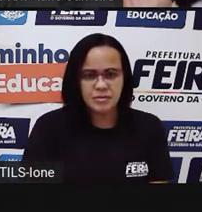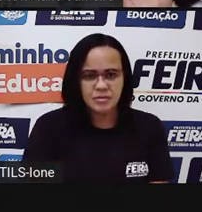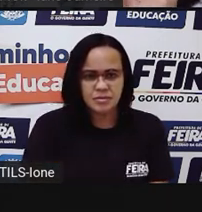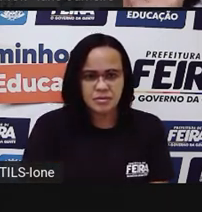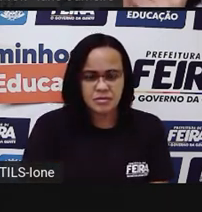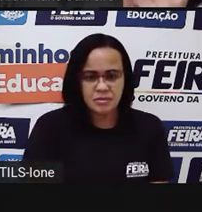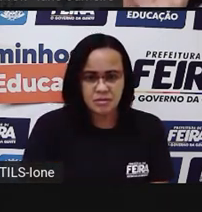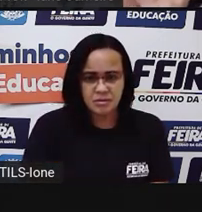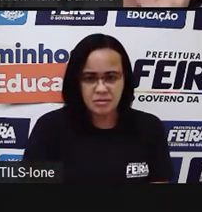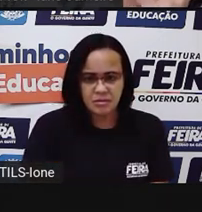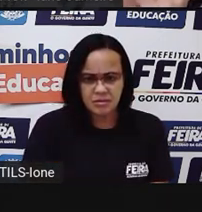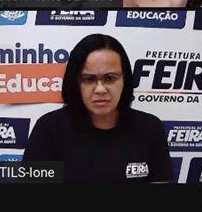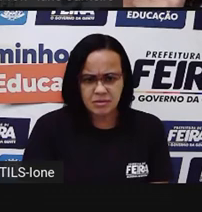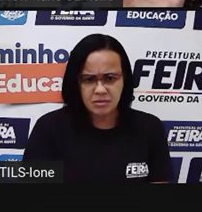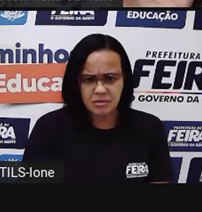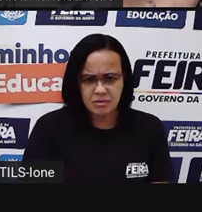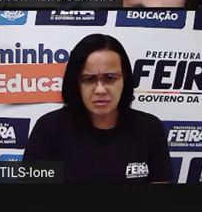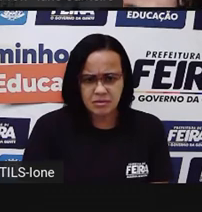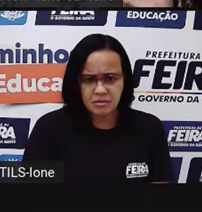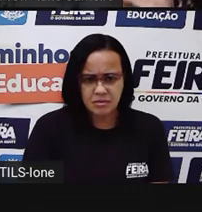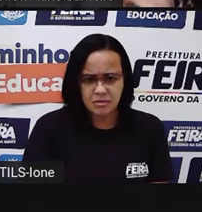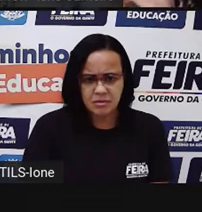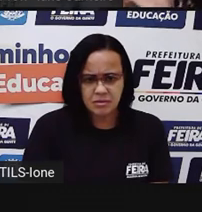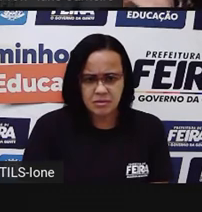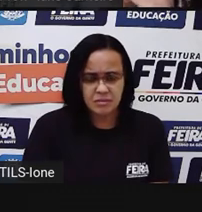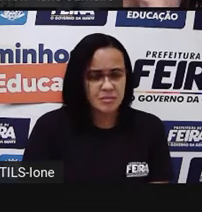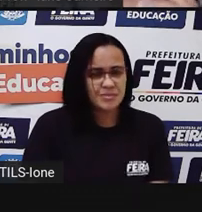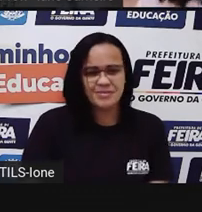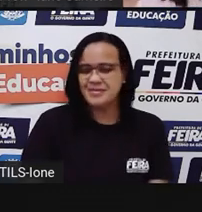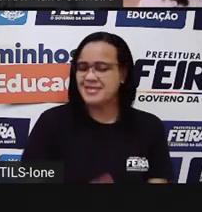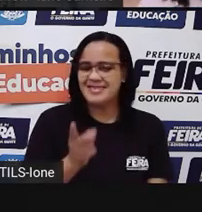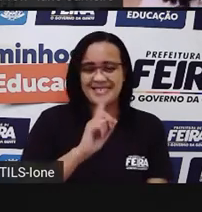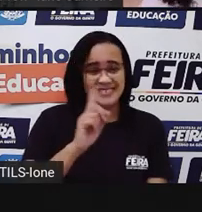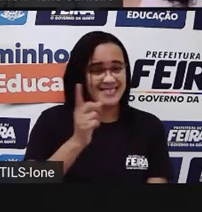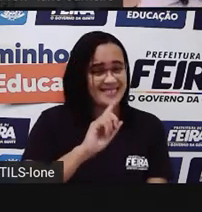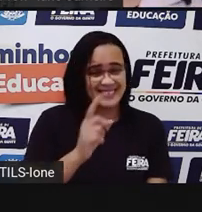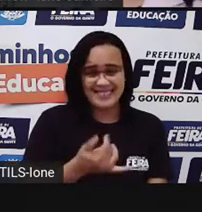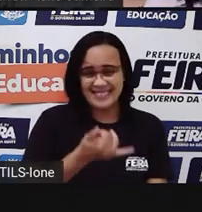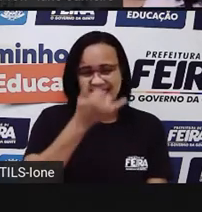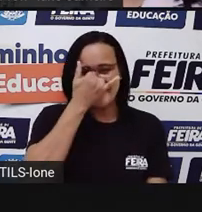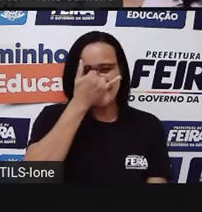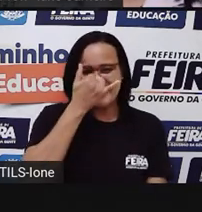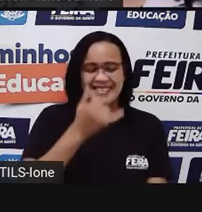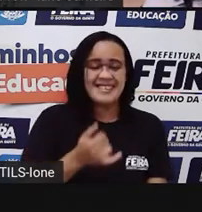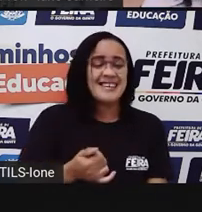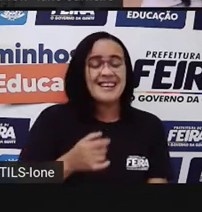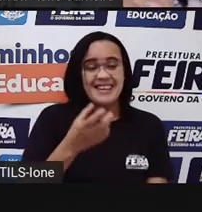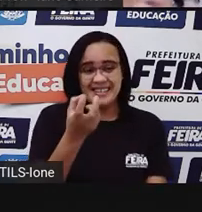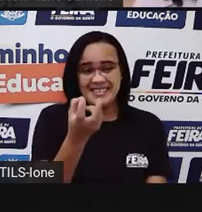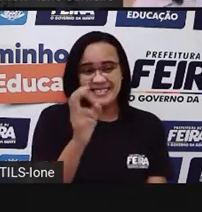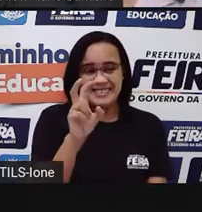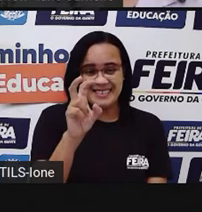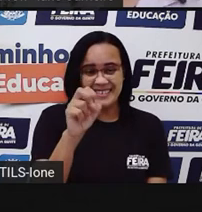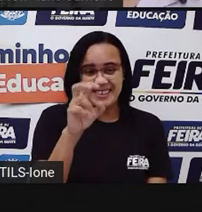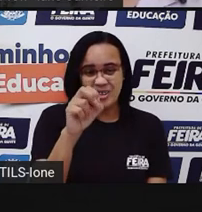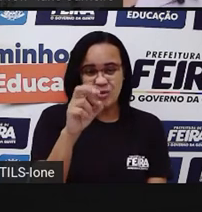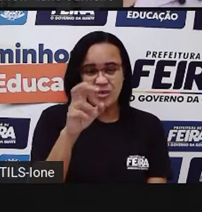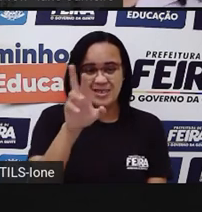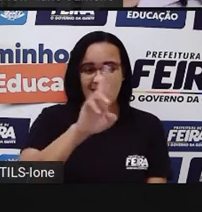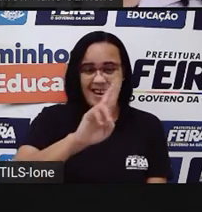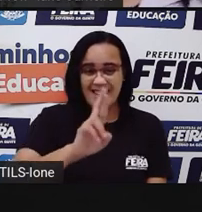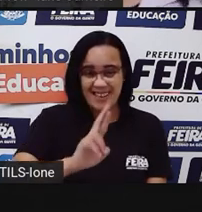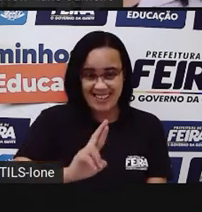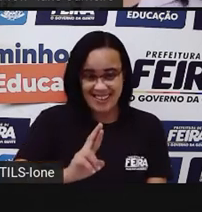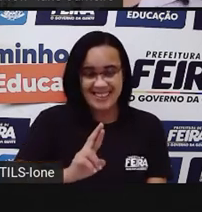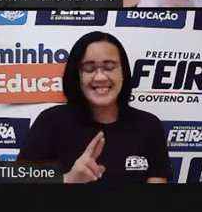Pronto. 50 centavos. Ô, gente, 50 reais. A Prova está toda atrapalhada. Perdoem a